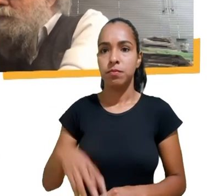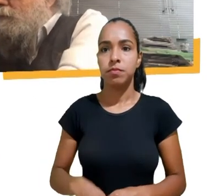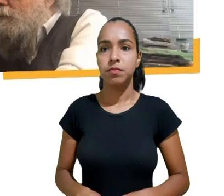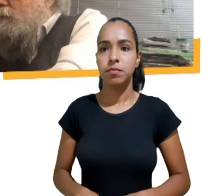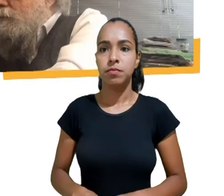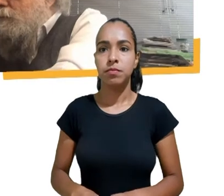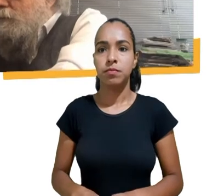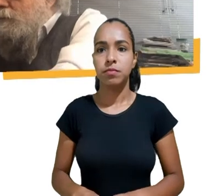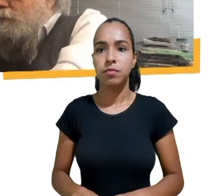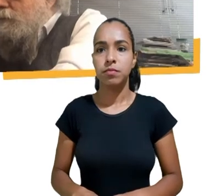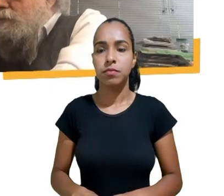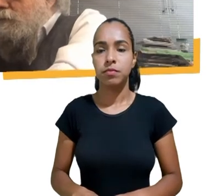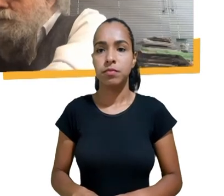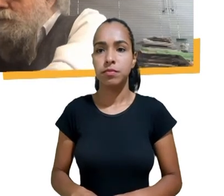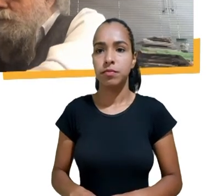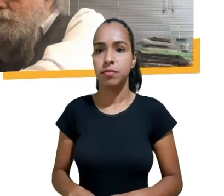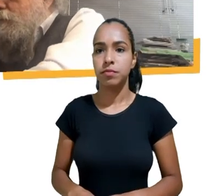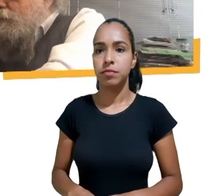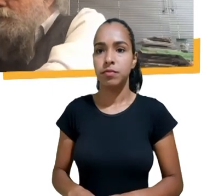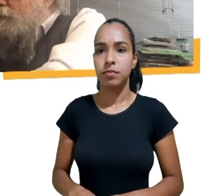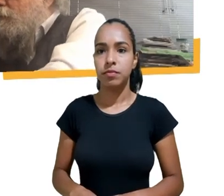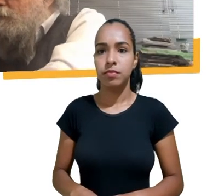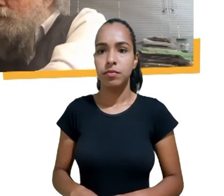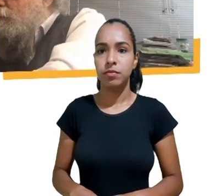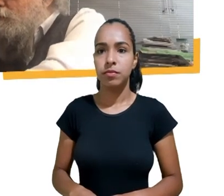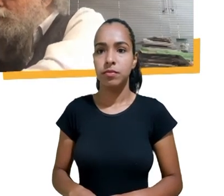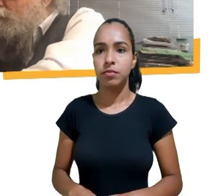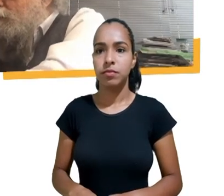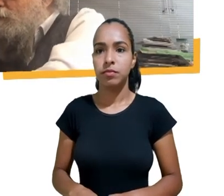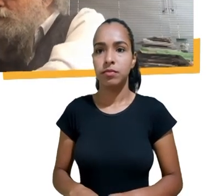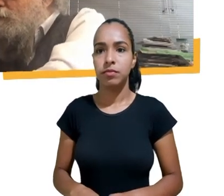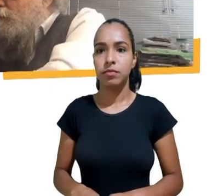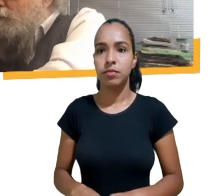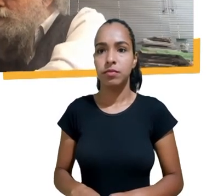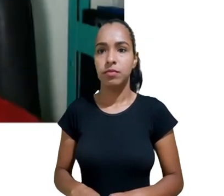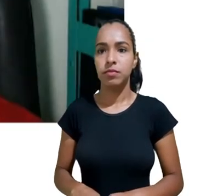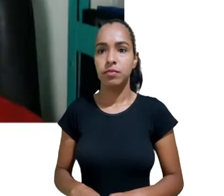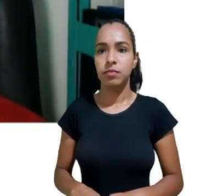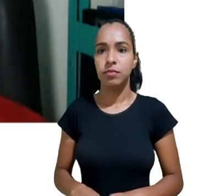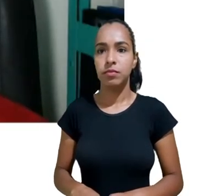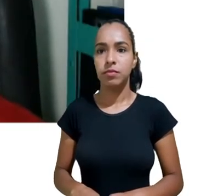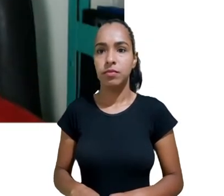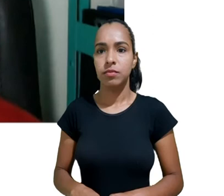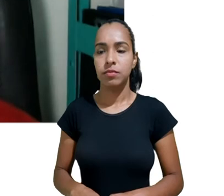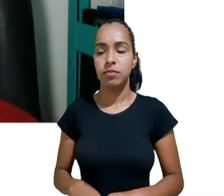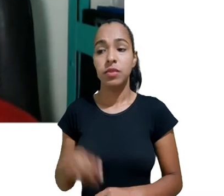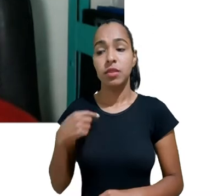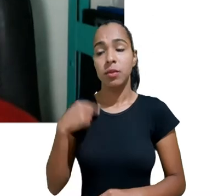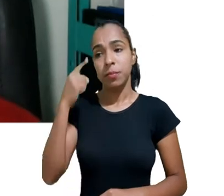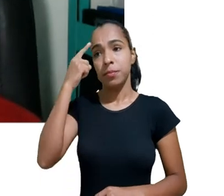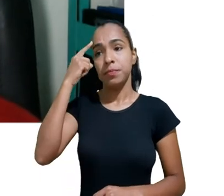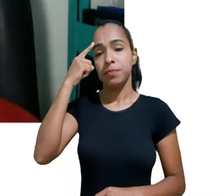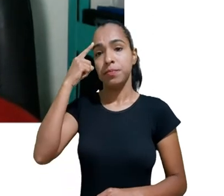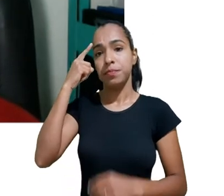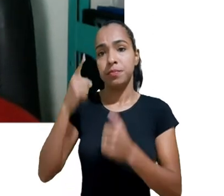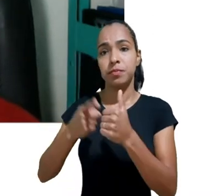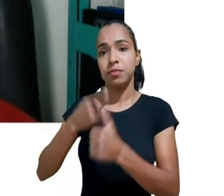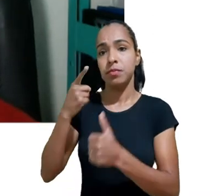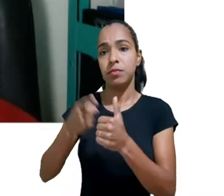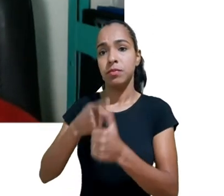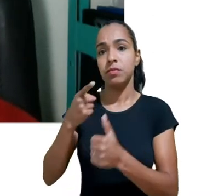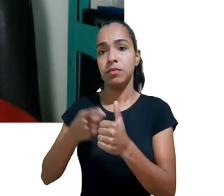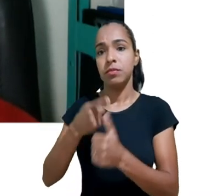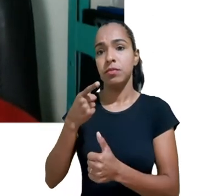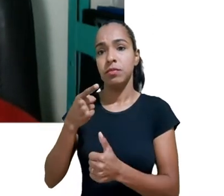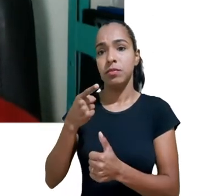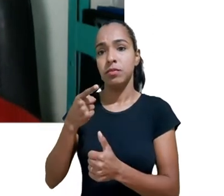Isabela eu creio que a primeira medida é reconhecer-se como responsável